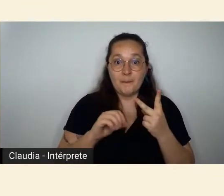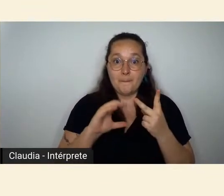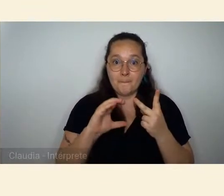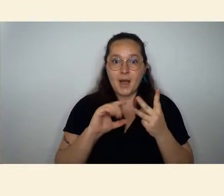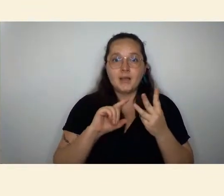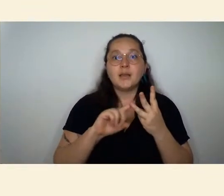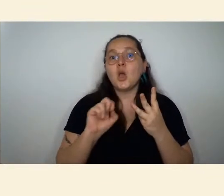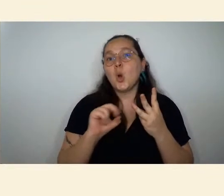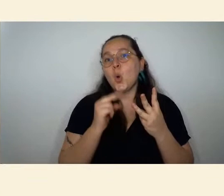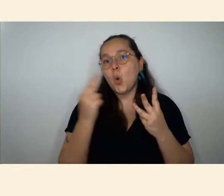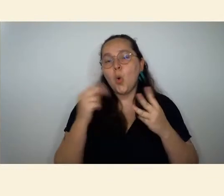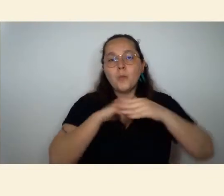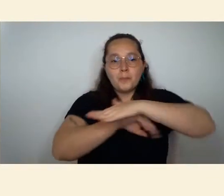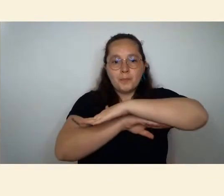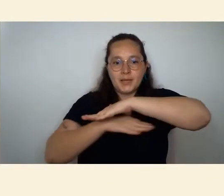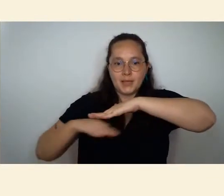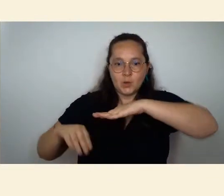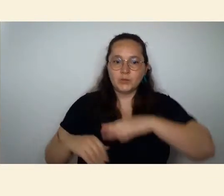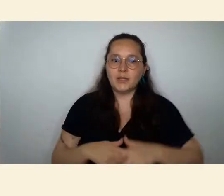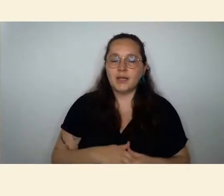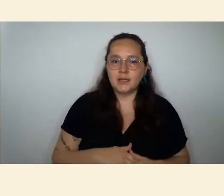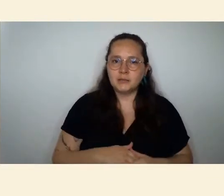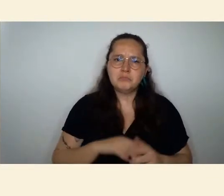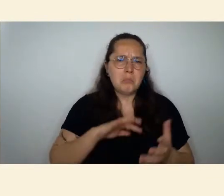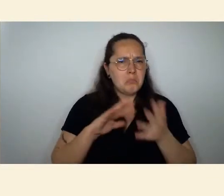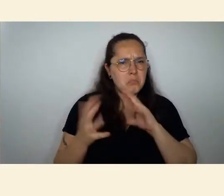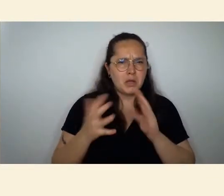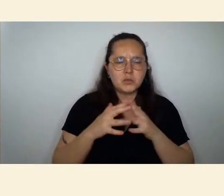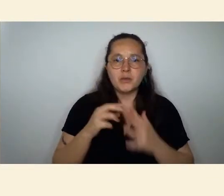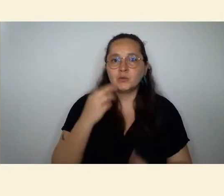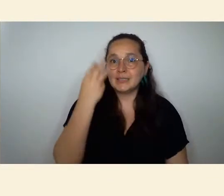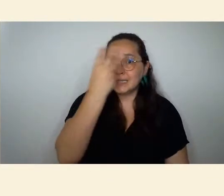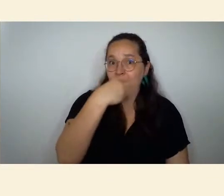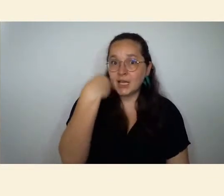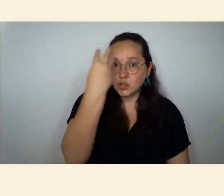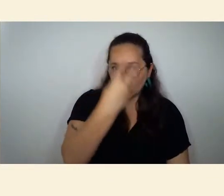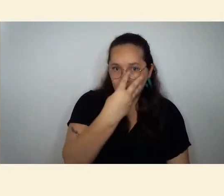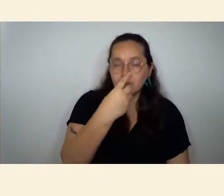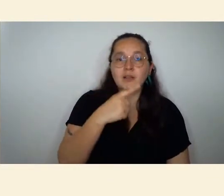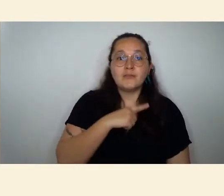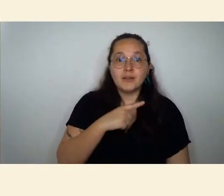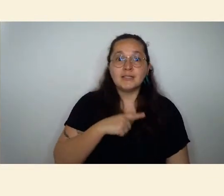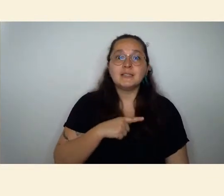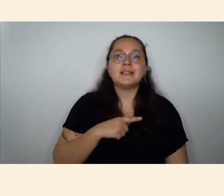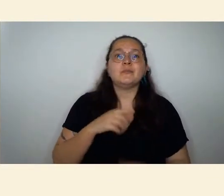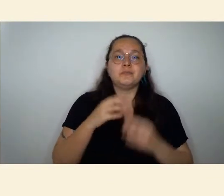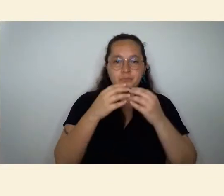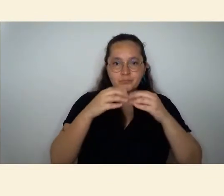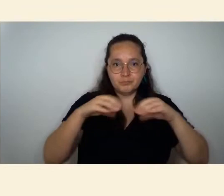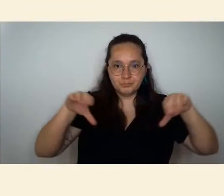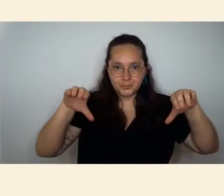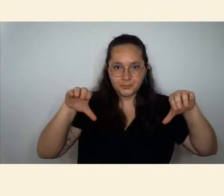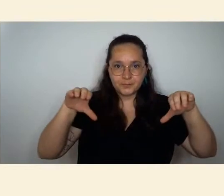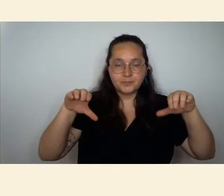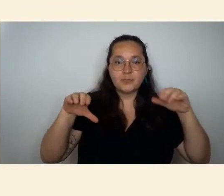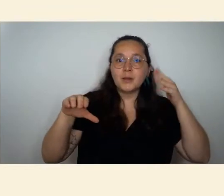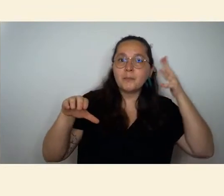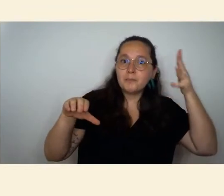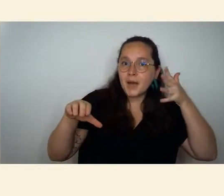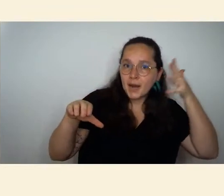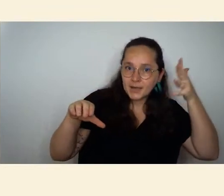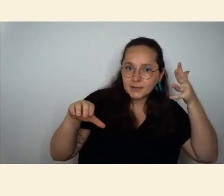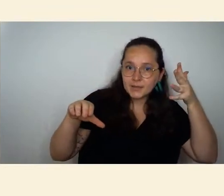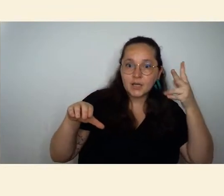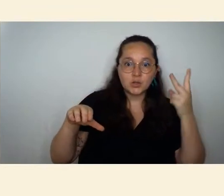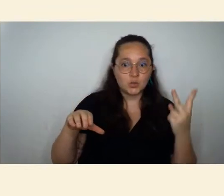encontro deve durar mais ou menos três horas, ele vai ser dividido em duas mesas, com duas palestras por mesa. A